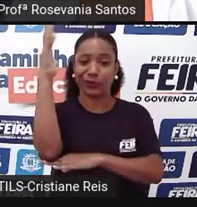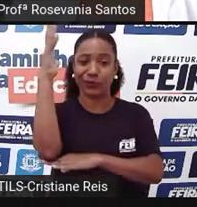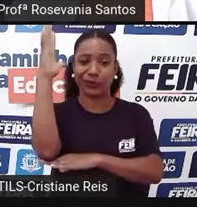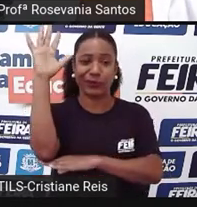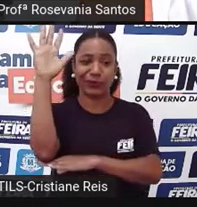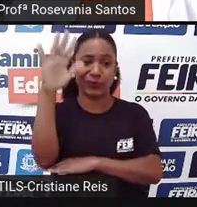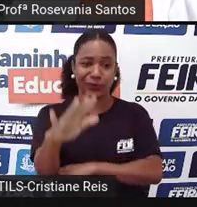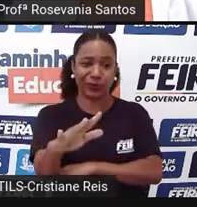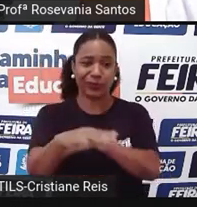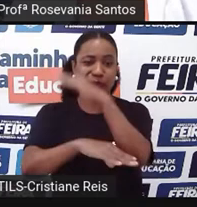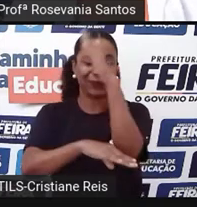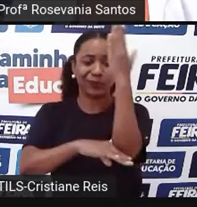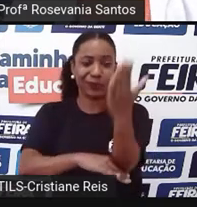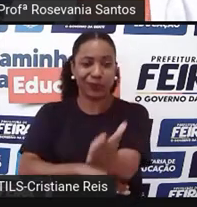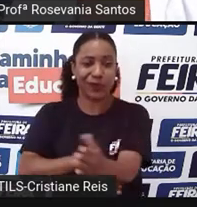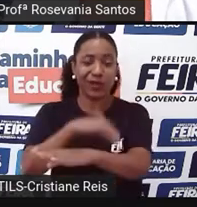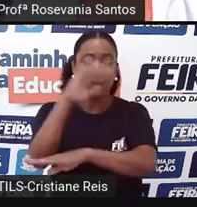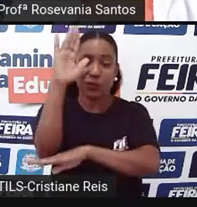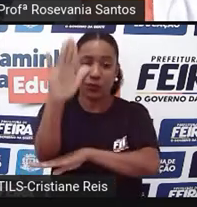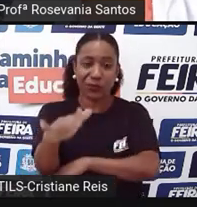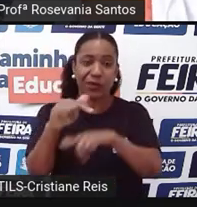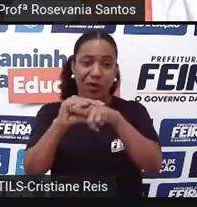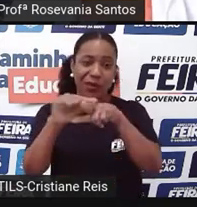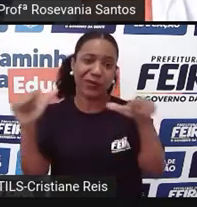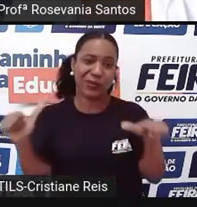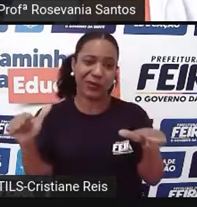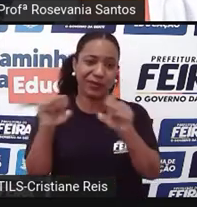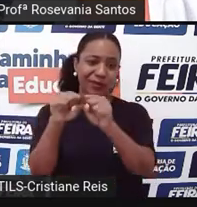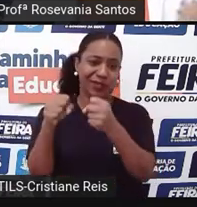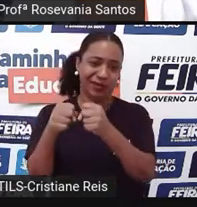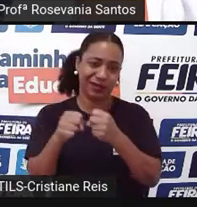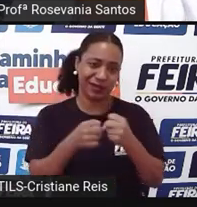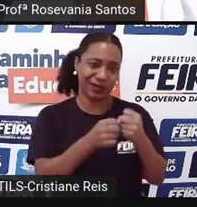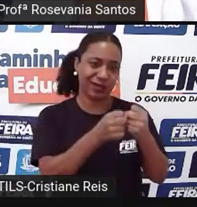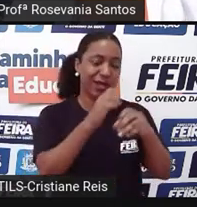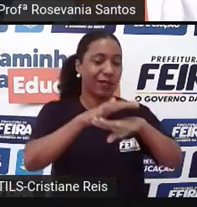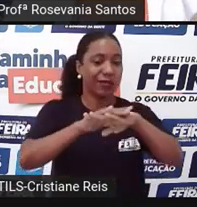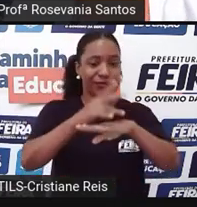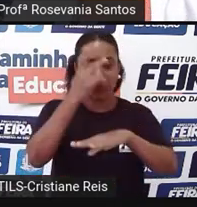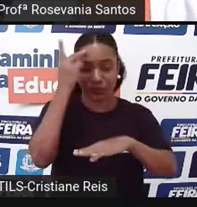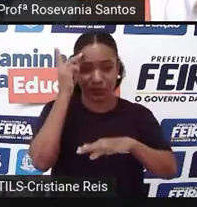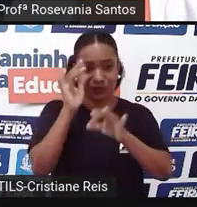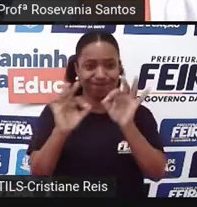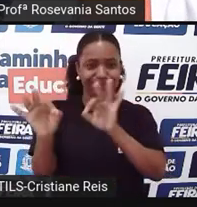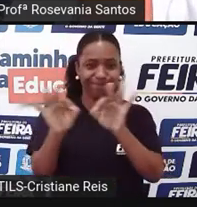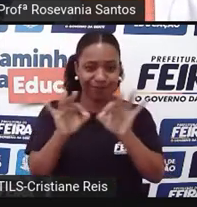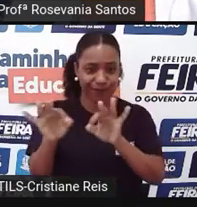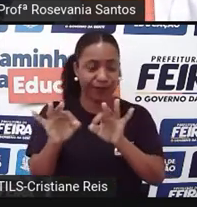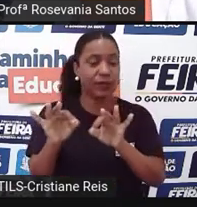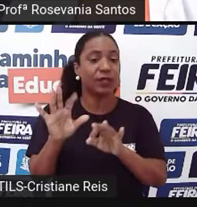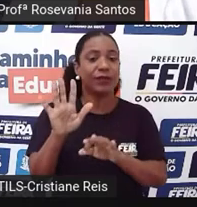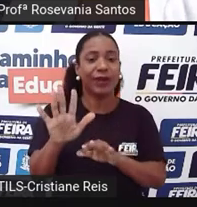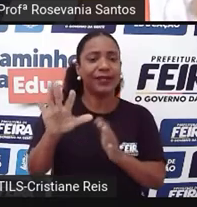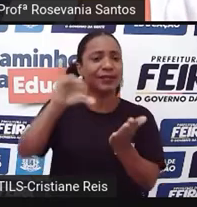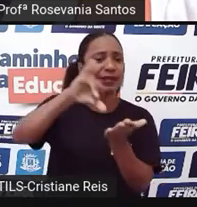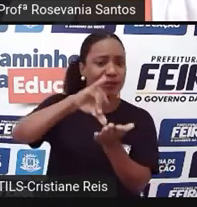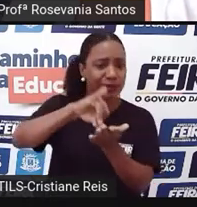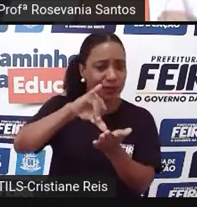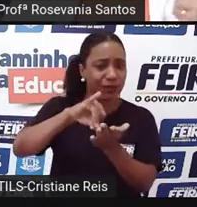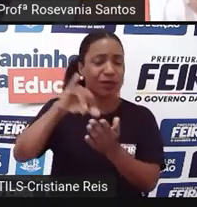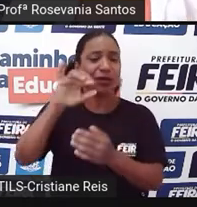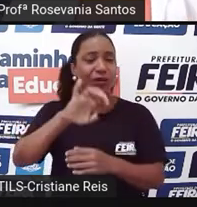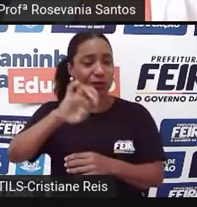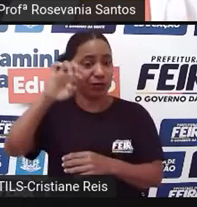capitais dos principais estados da região nordeste. Se são capitais, são áreas extremamente desenvolvidas,